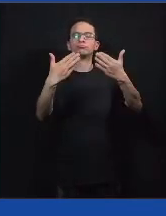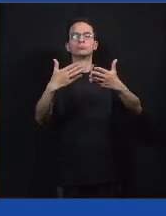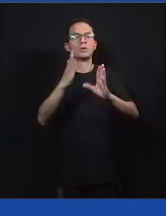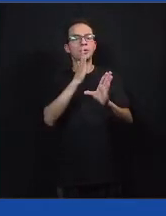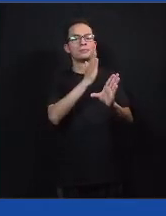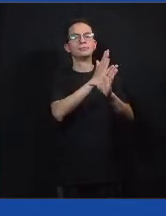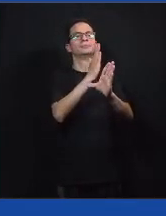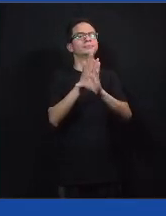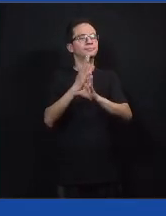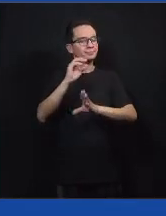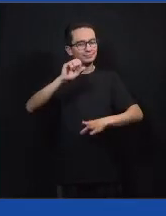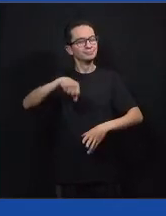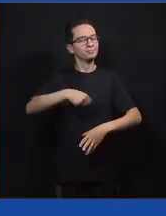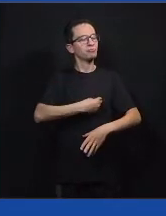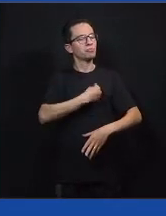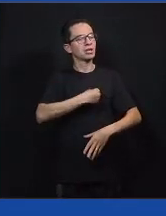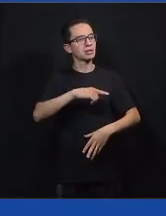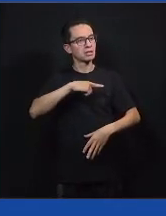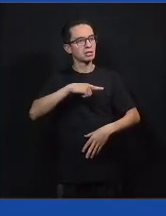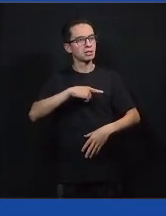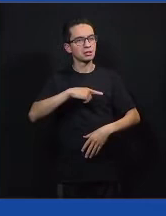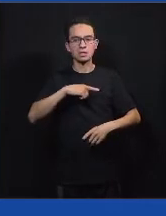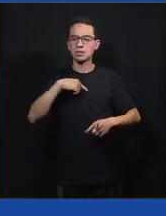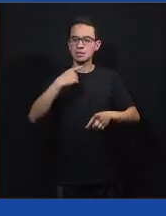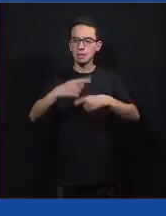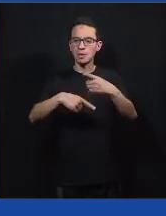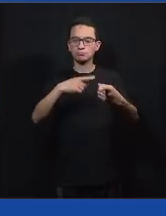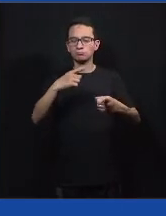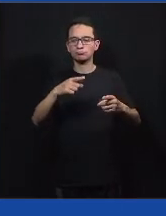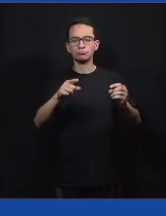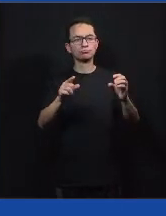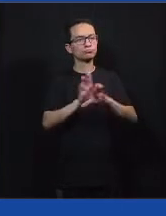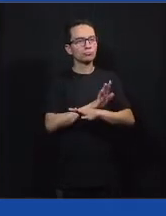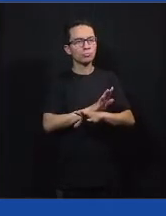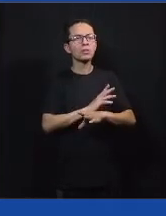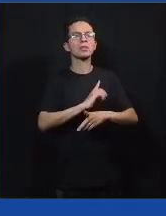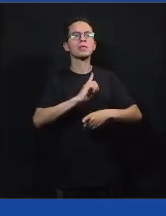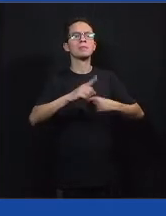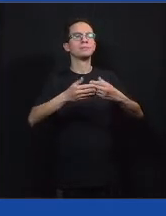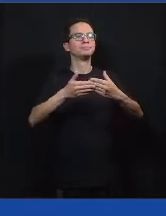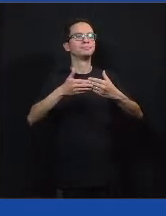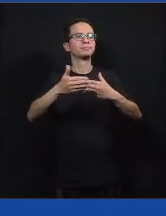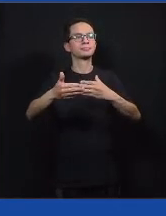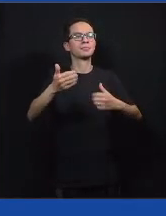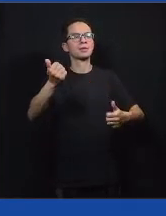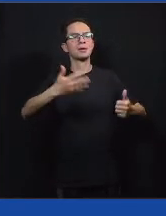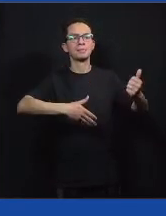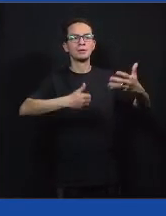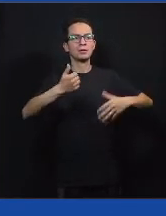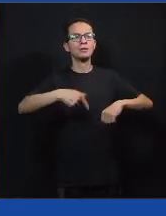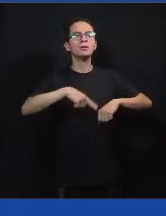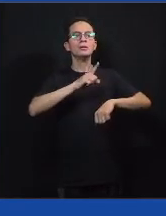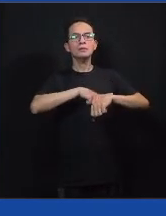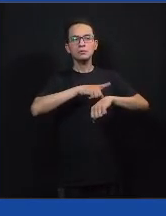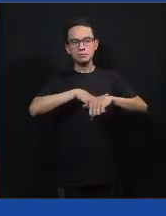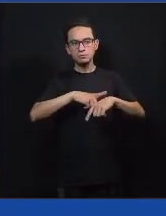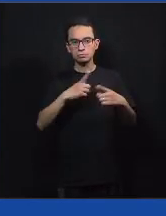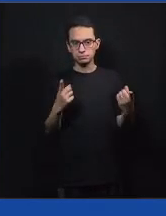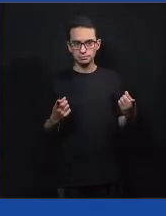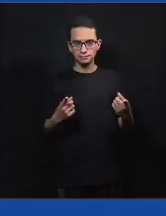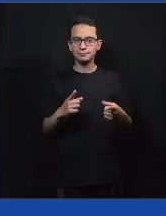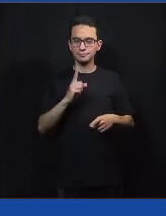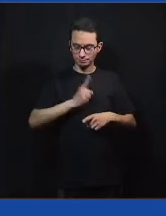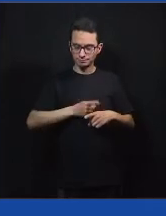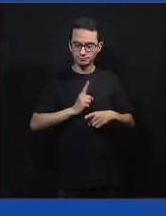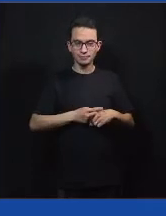A gente primeiro vivencia, depois a gente conceitua e tenta explicar. Então, a gente vai passar por esse momento um pouquinho. Espero que vocês